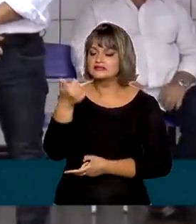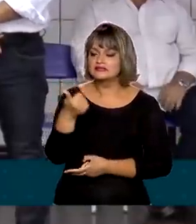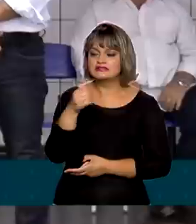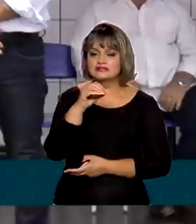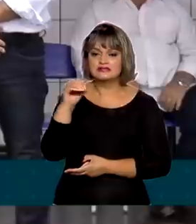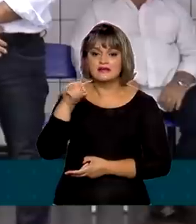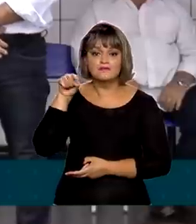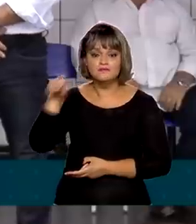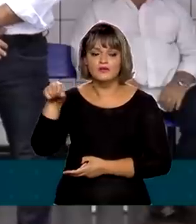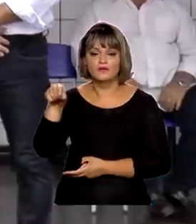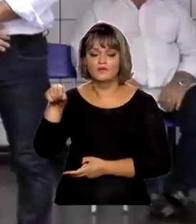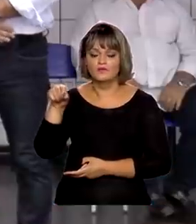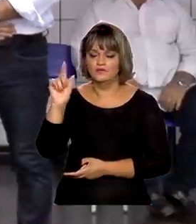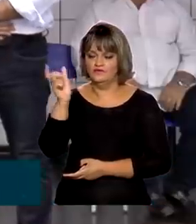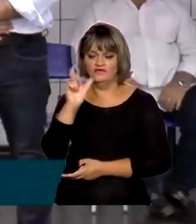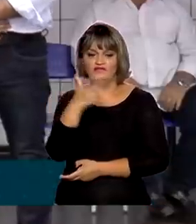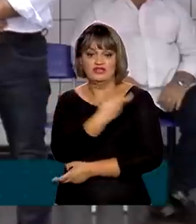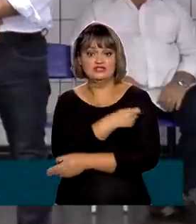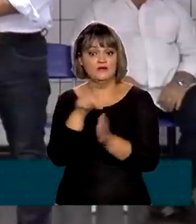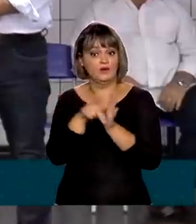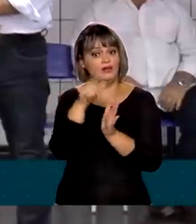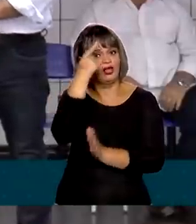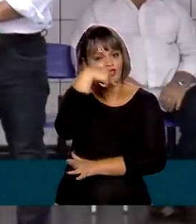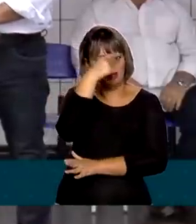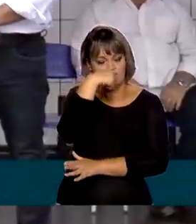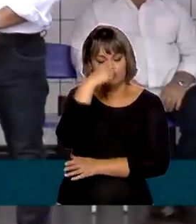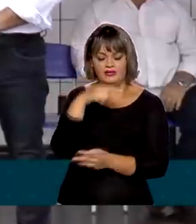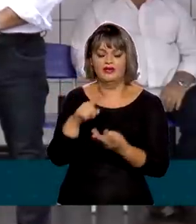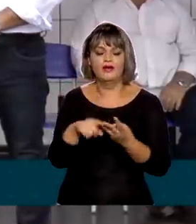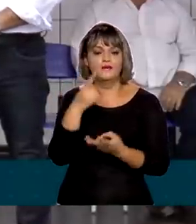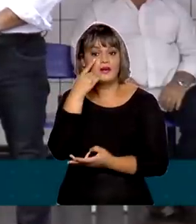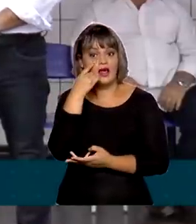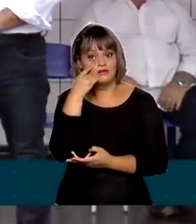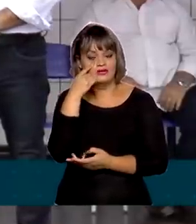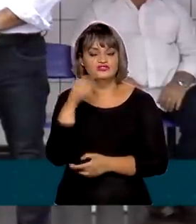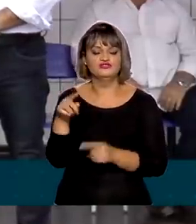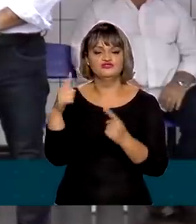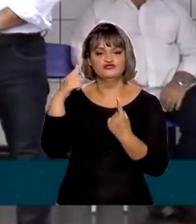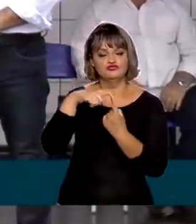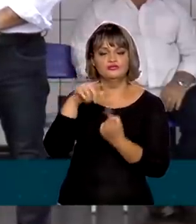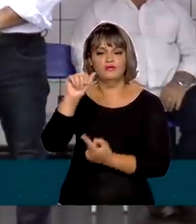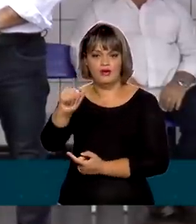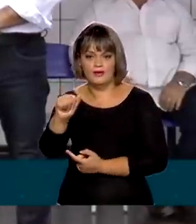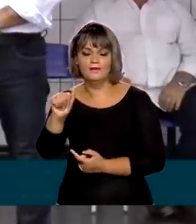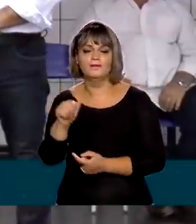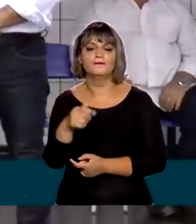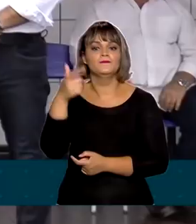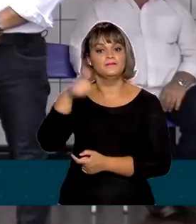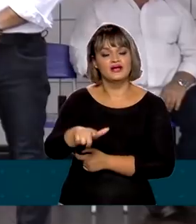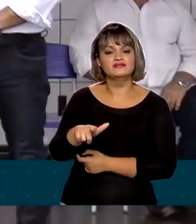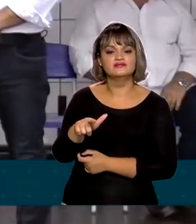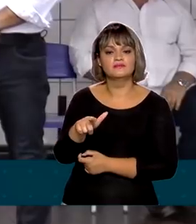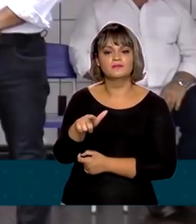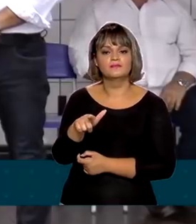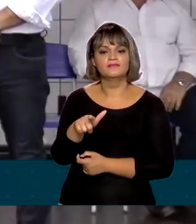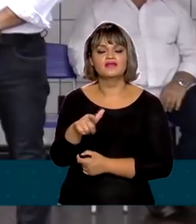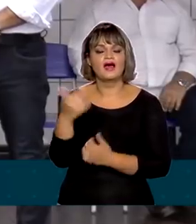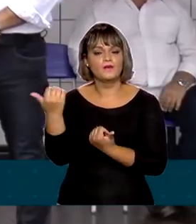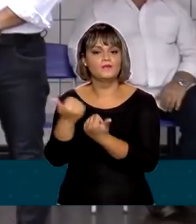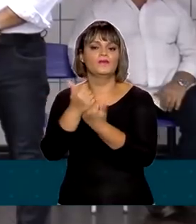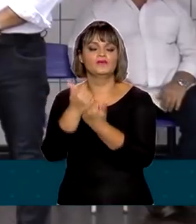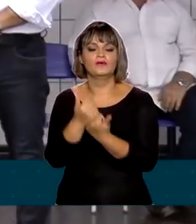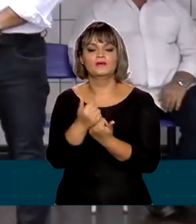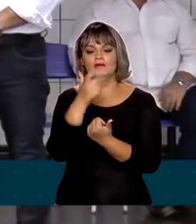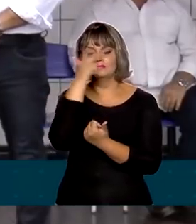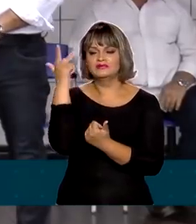unidades dessa vacina, vacina para hepatite A. Nós vamos também disponibilizar assistência